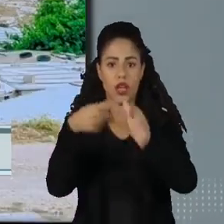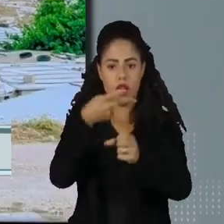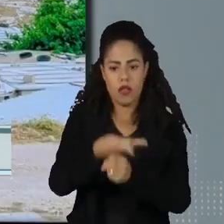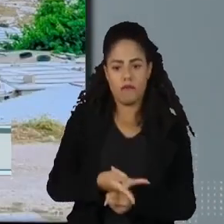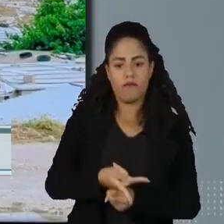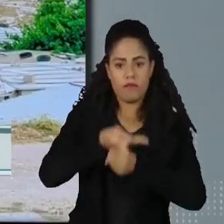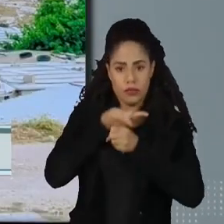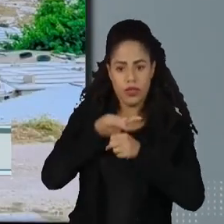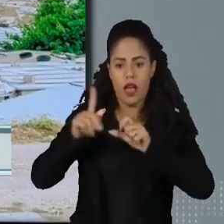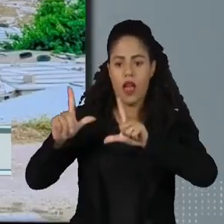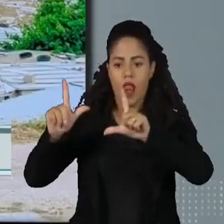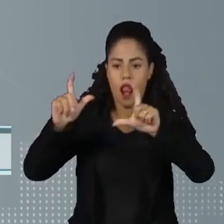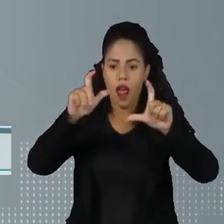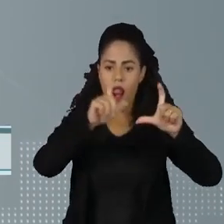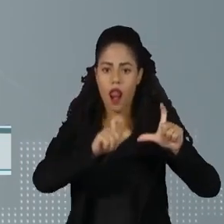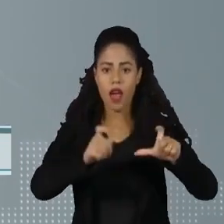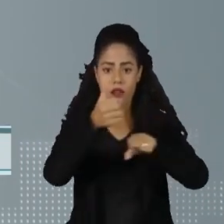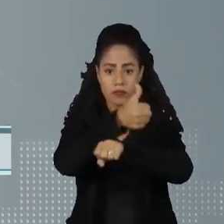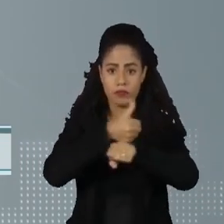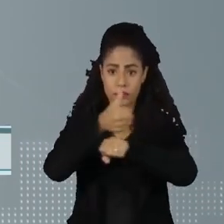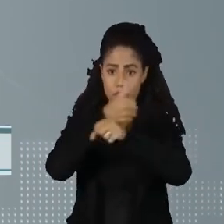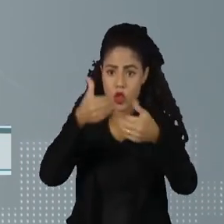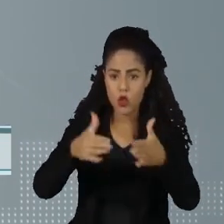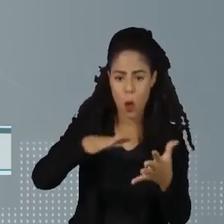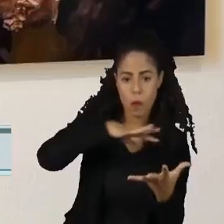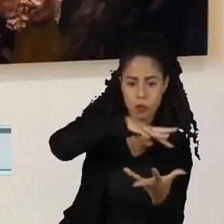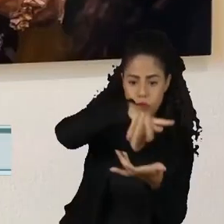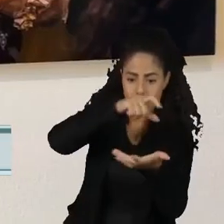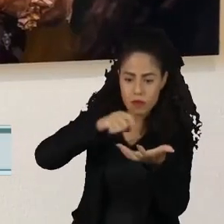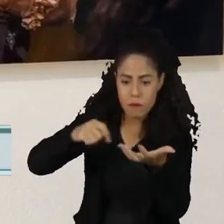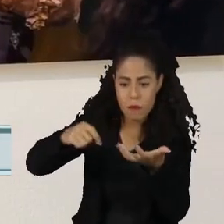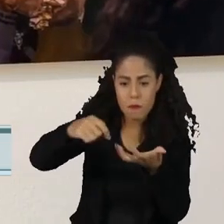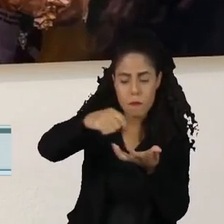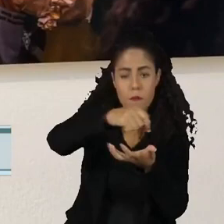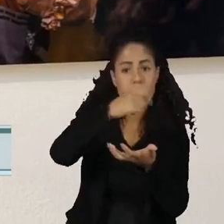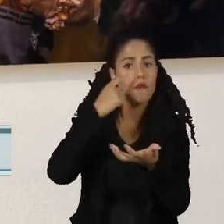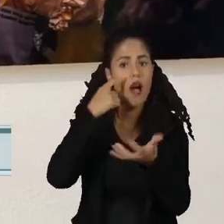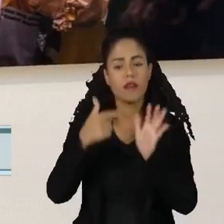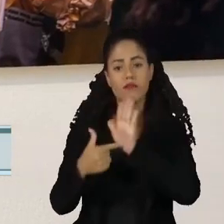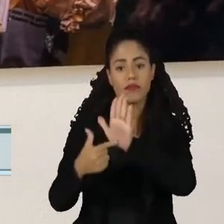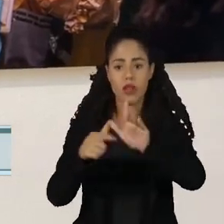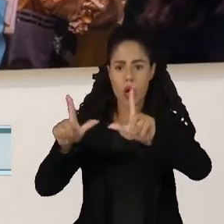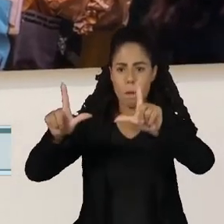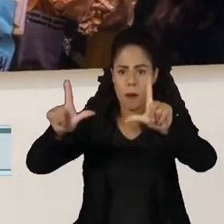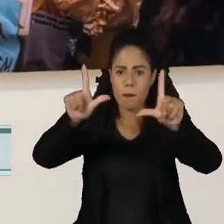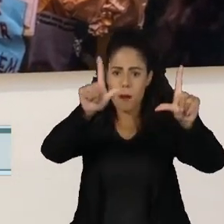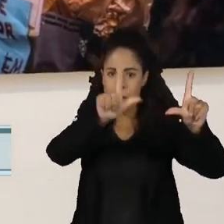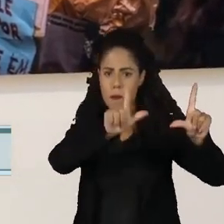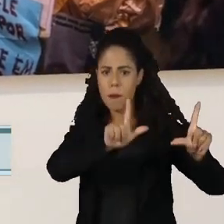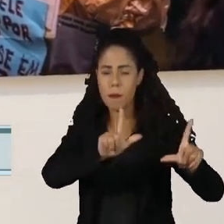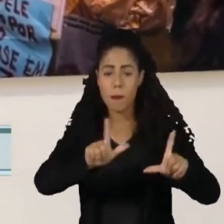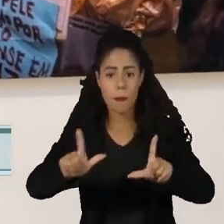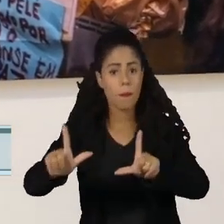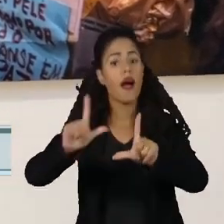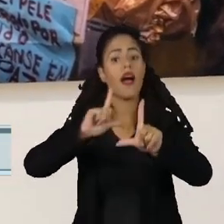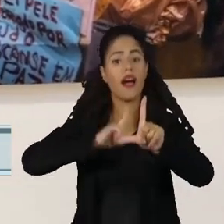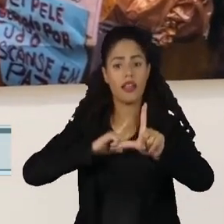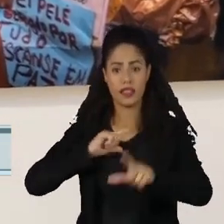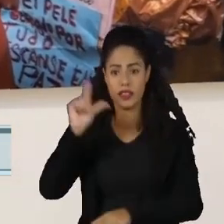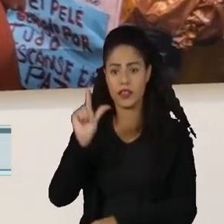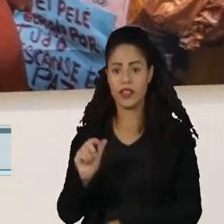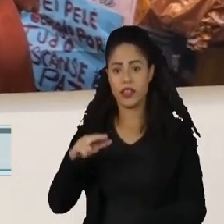fotografia é aberto a profissionais de todo o mundo. Entre as obras que concorreram estava a sequência registrada pelo italiano